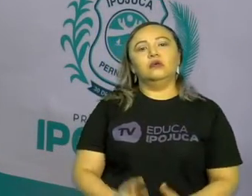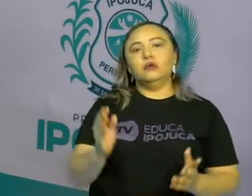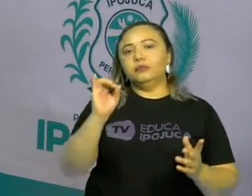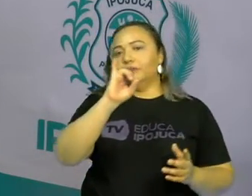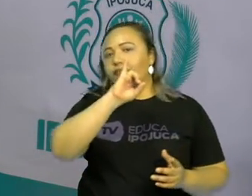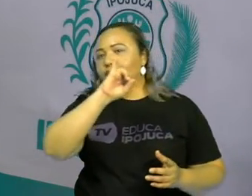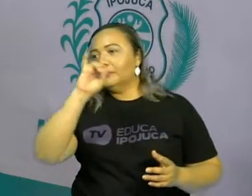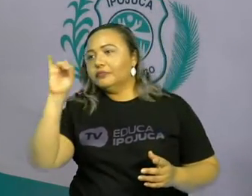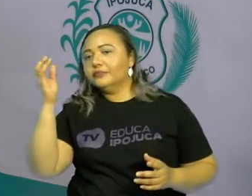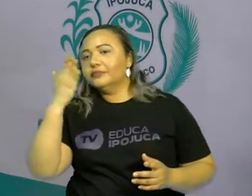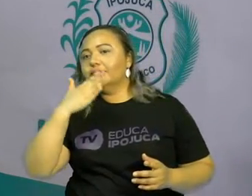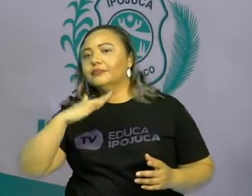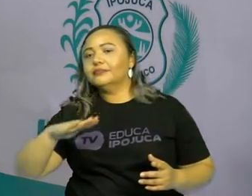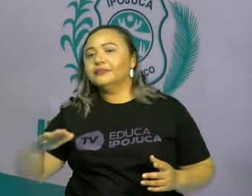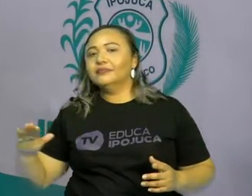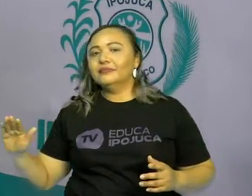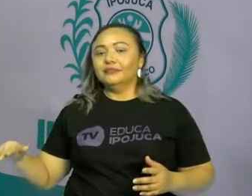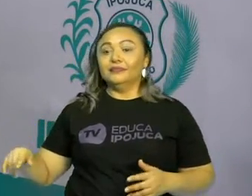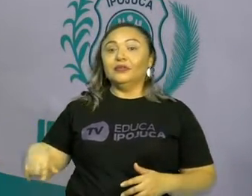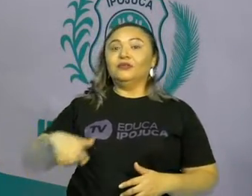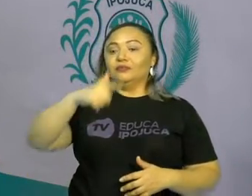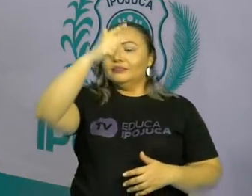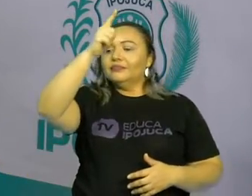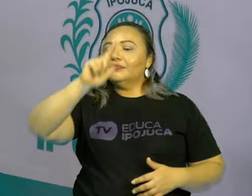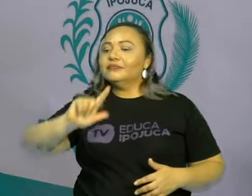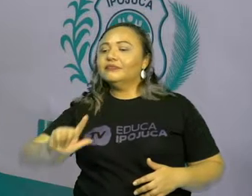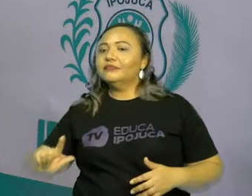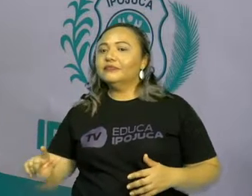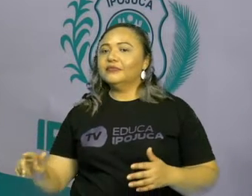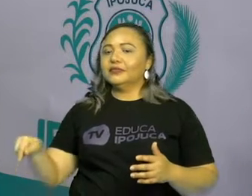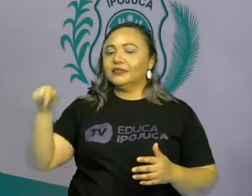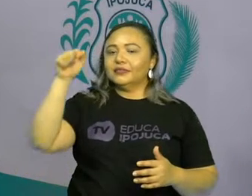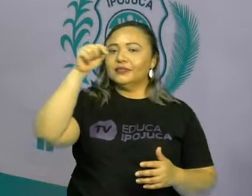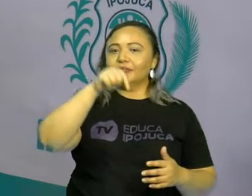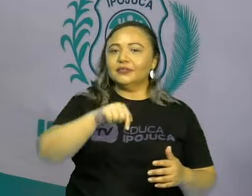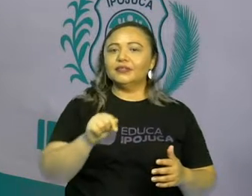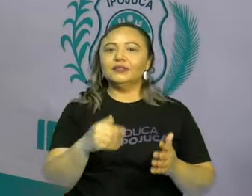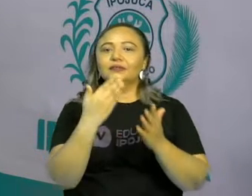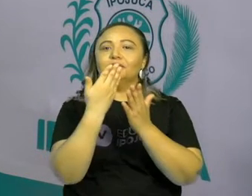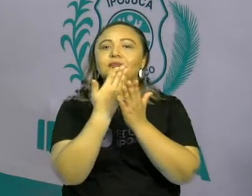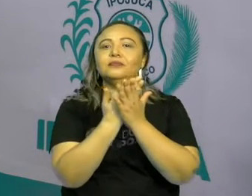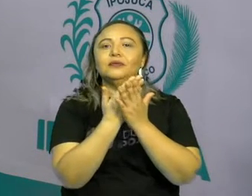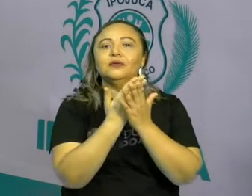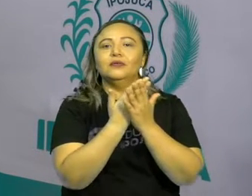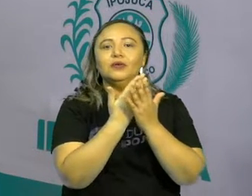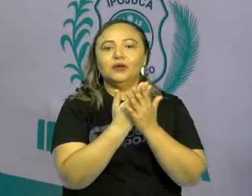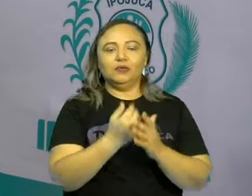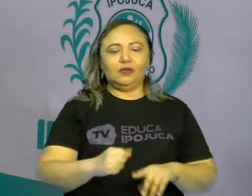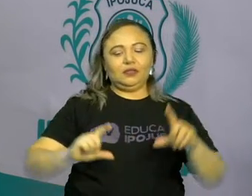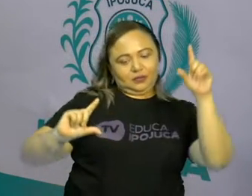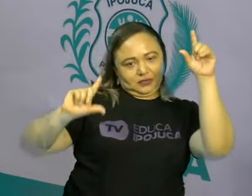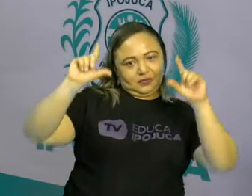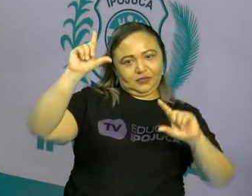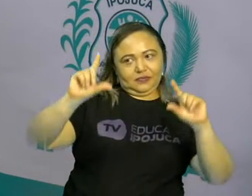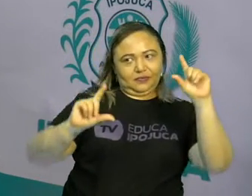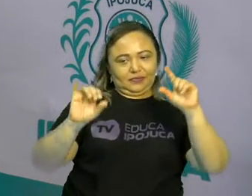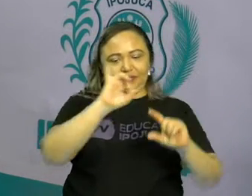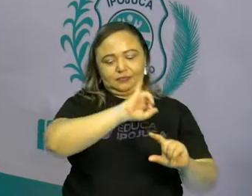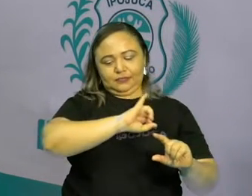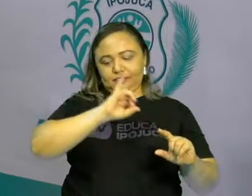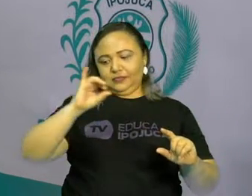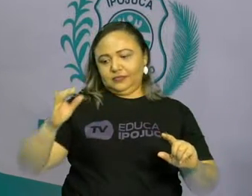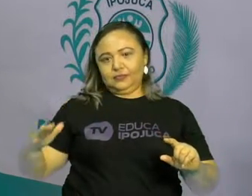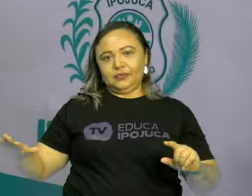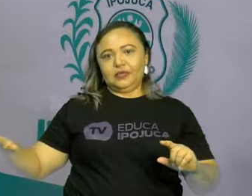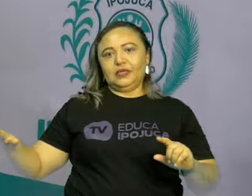Olá, crianças! Estamos em mais uma aula do Projeto Educa e Pojuca. Aqui quem vos fala é